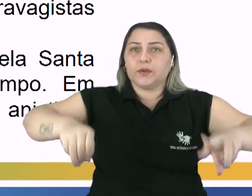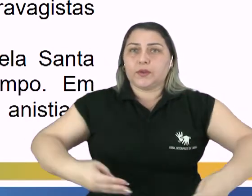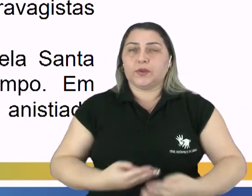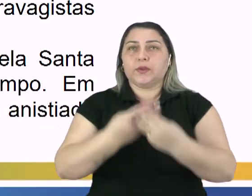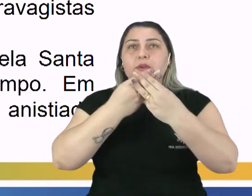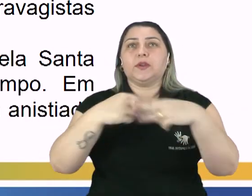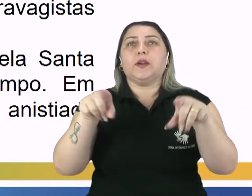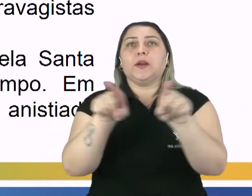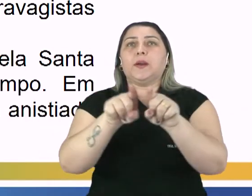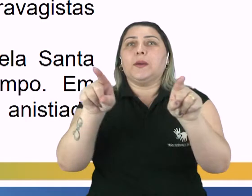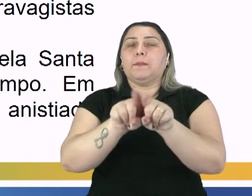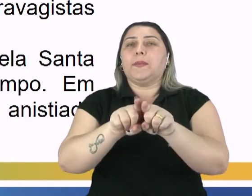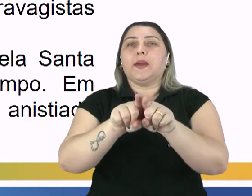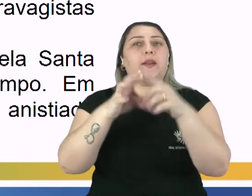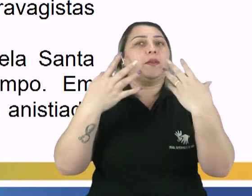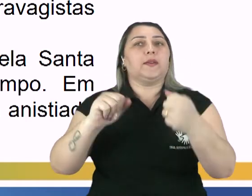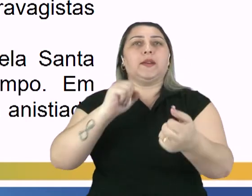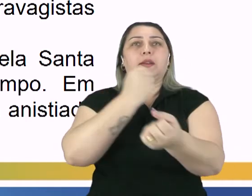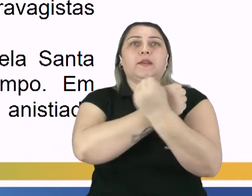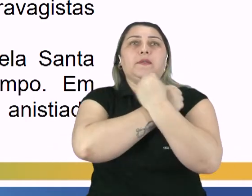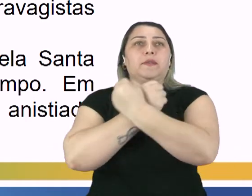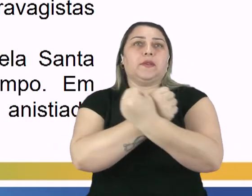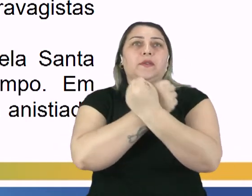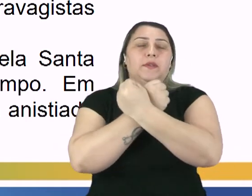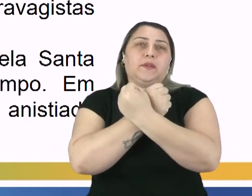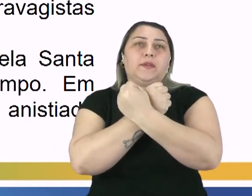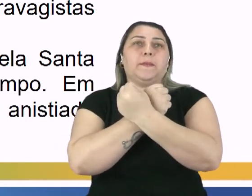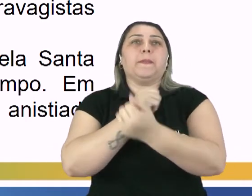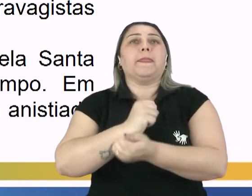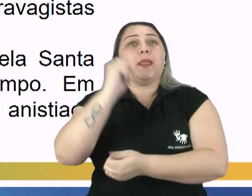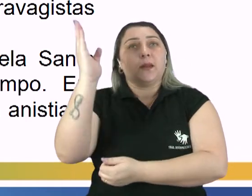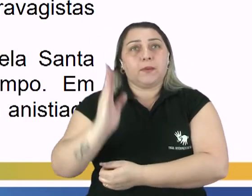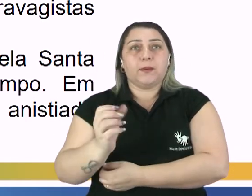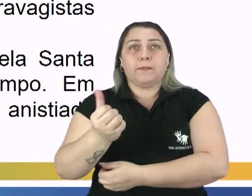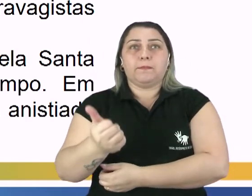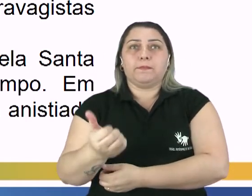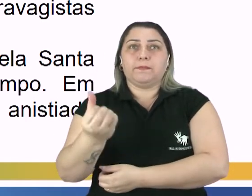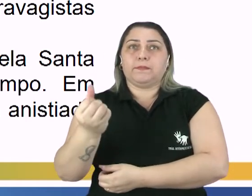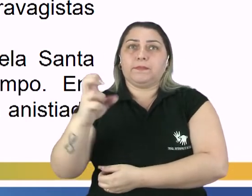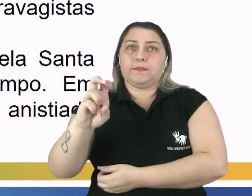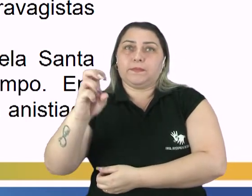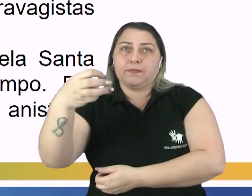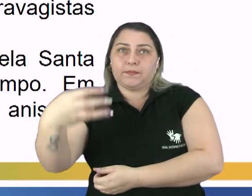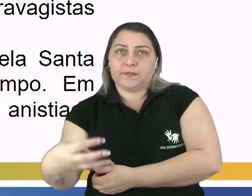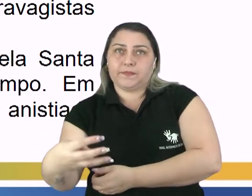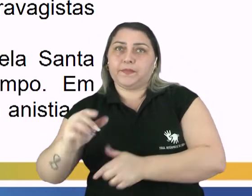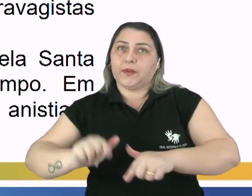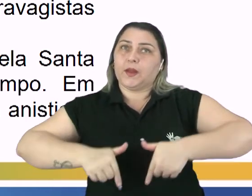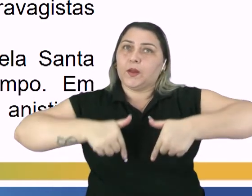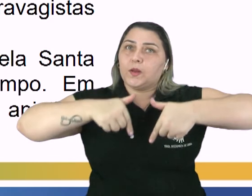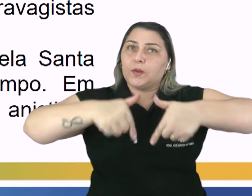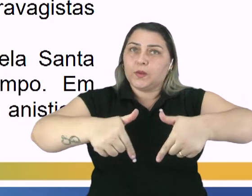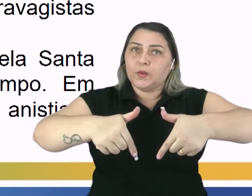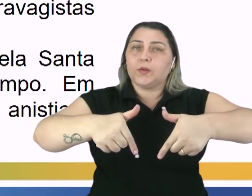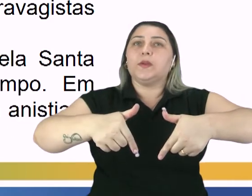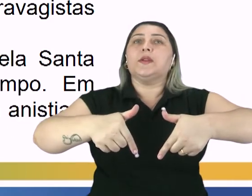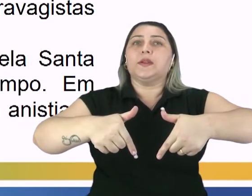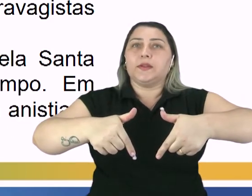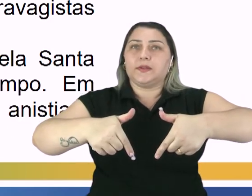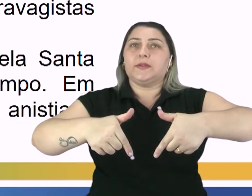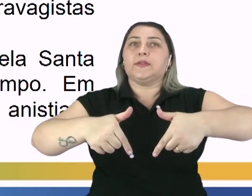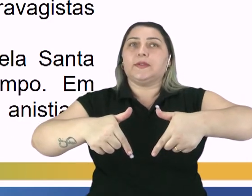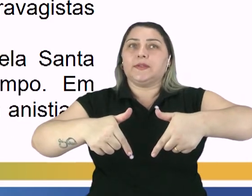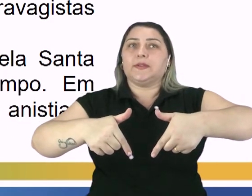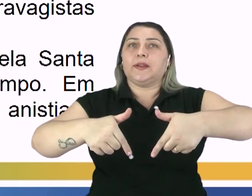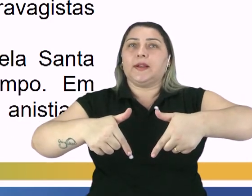se posicionando contra a escravização e a inquisição. No Brasil, em 1653, luta